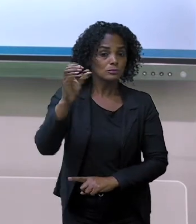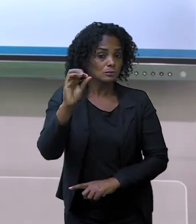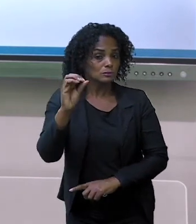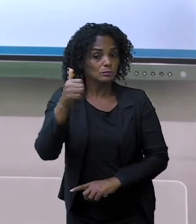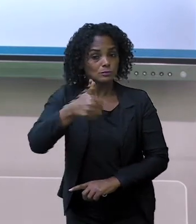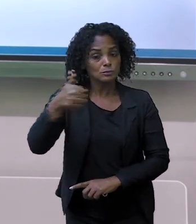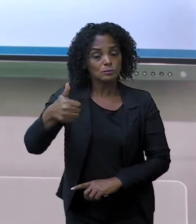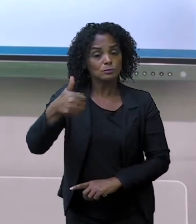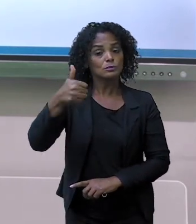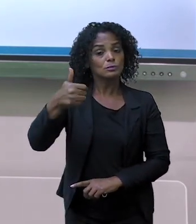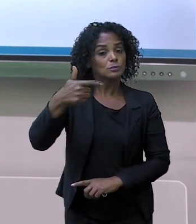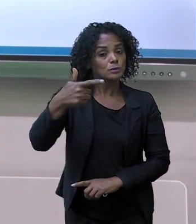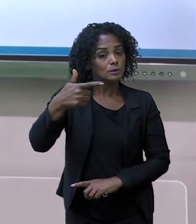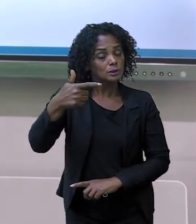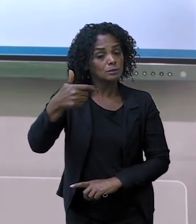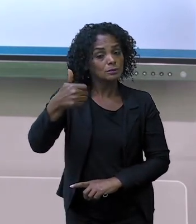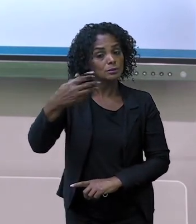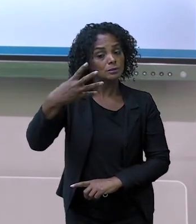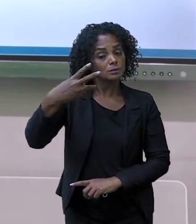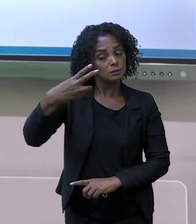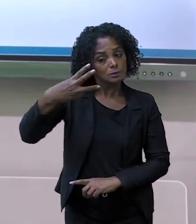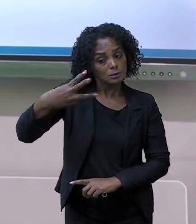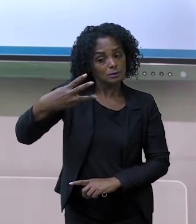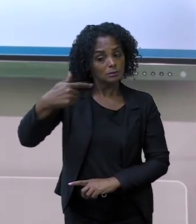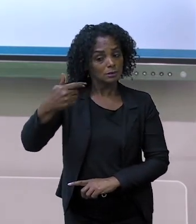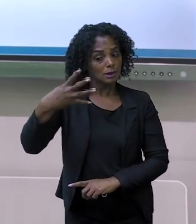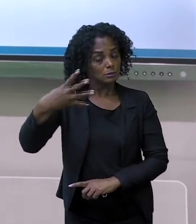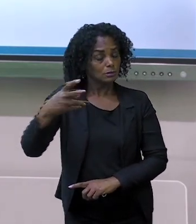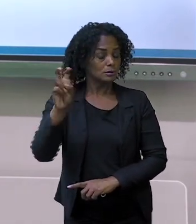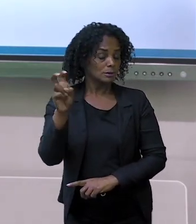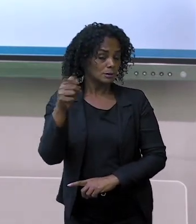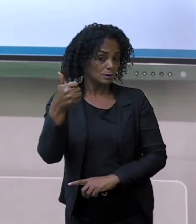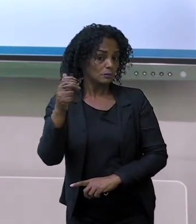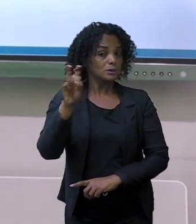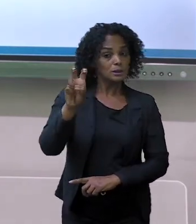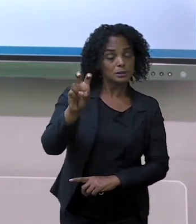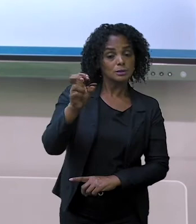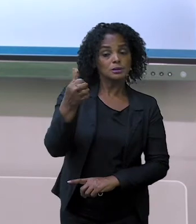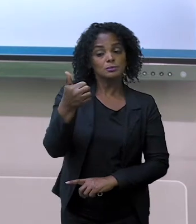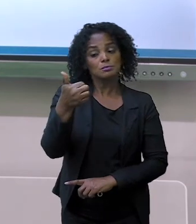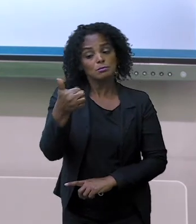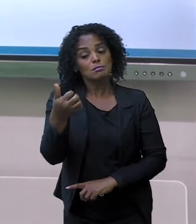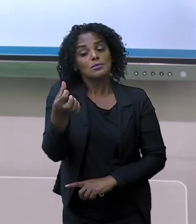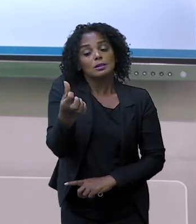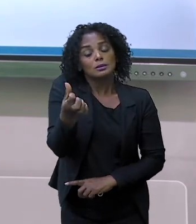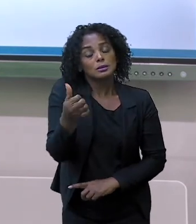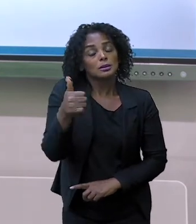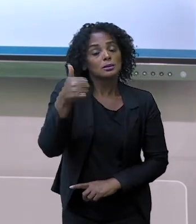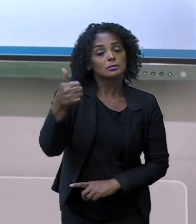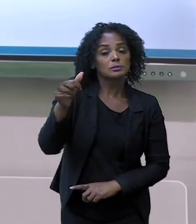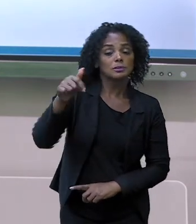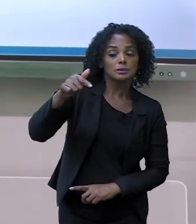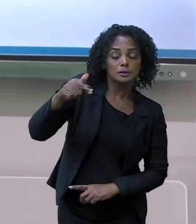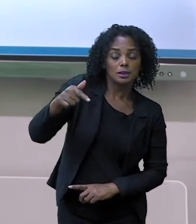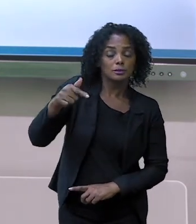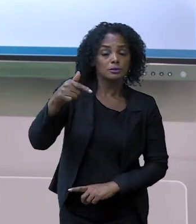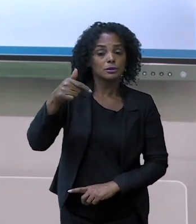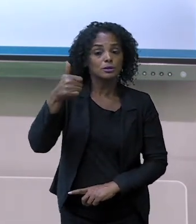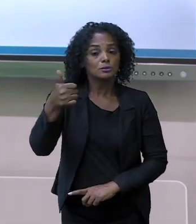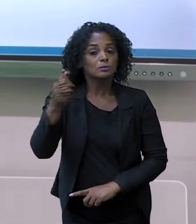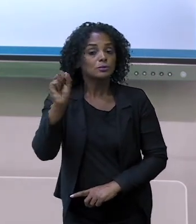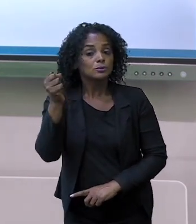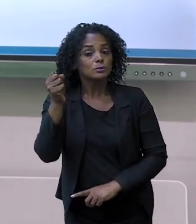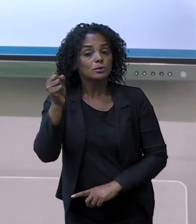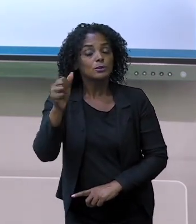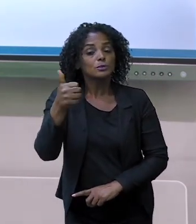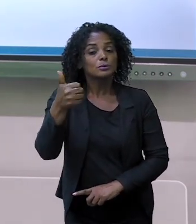nove, dez, onze, doze, treze, quatorze, quinze, dezesseis, dezessete, dezoito, dezenove, vinte, vinte e um, vinte e